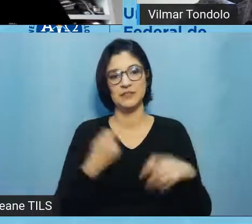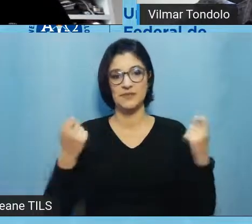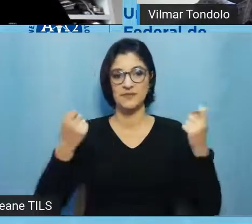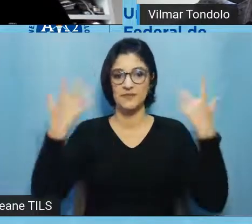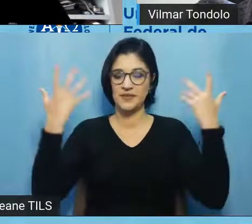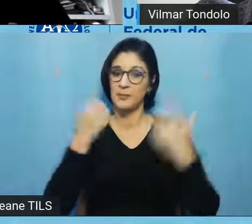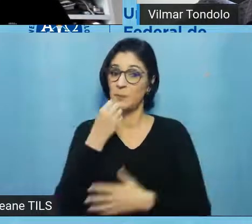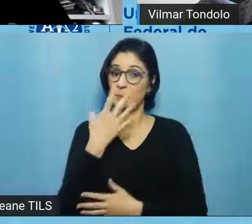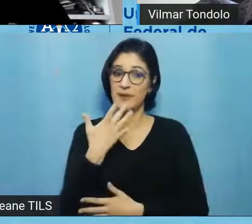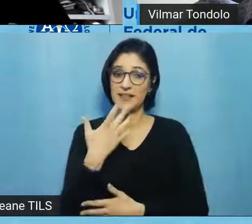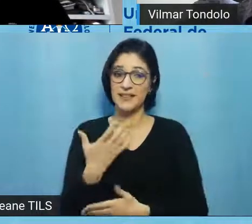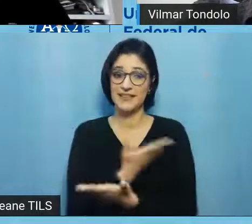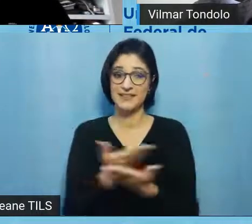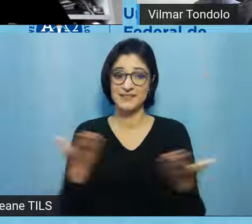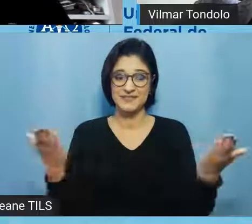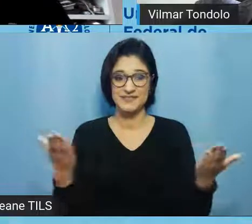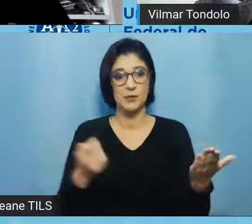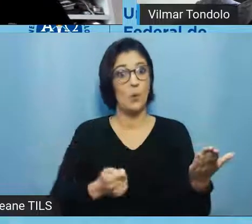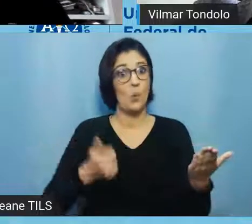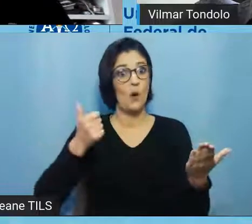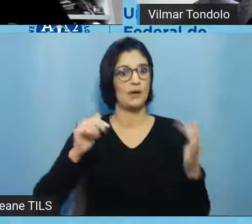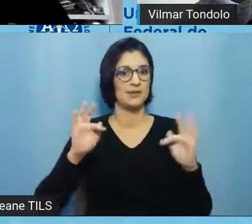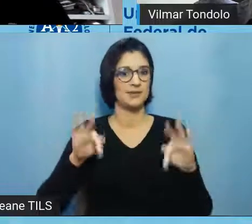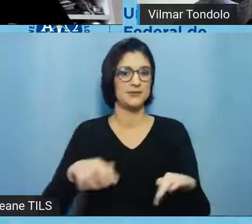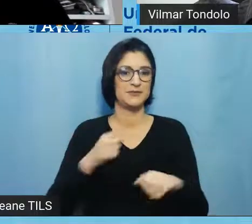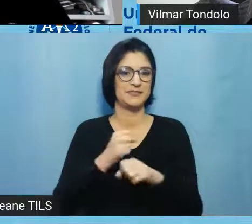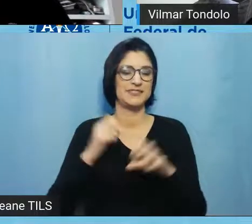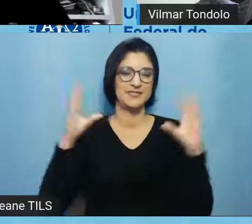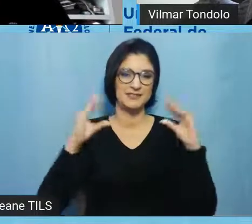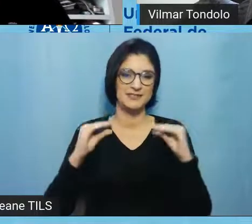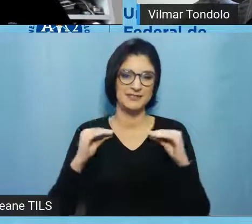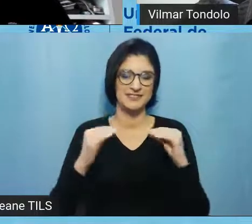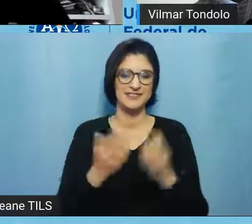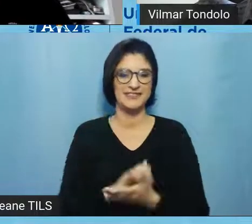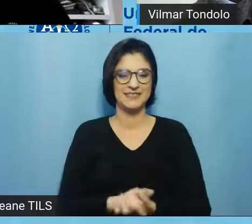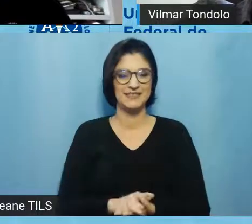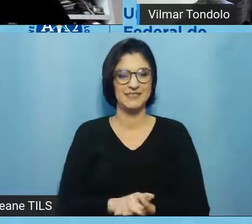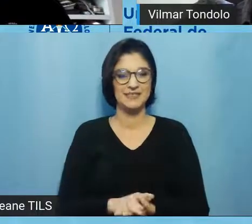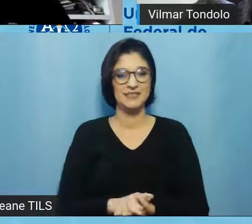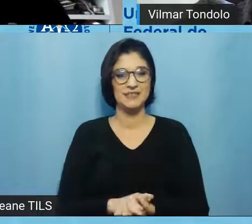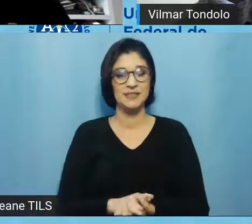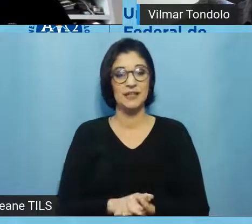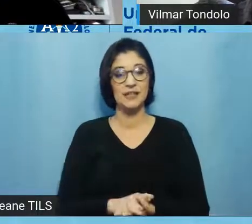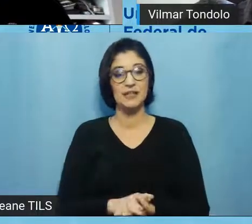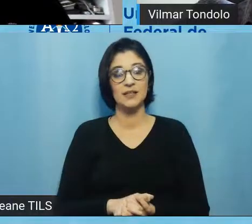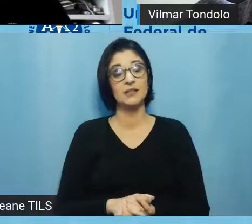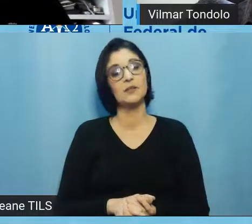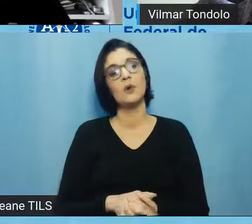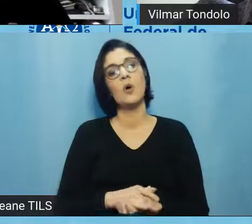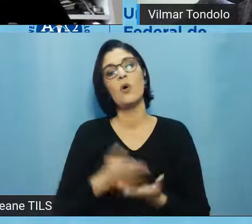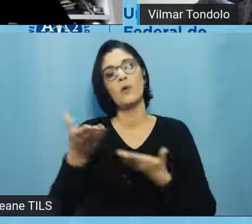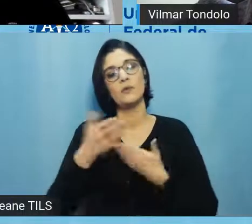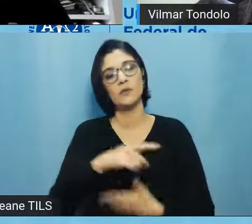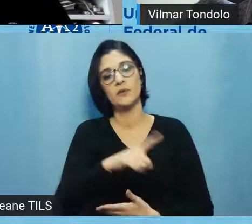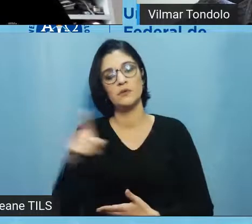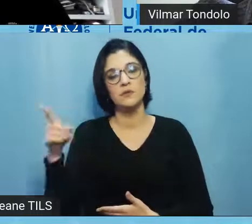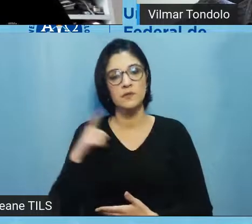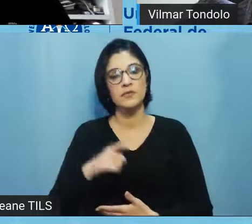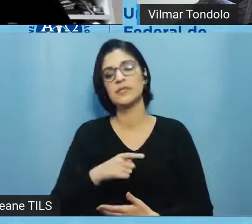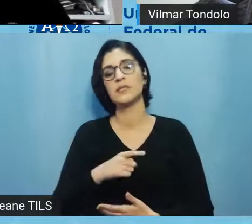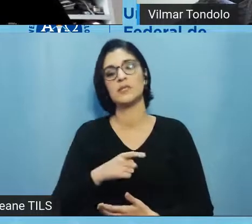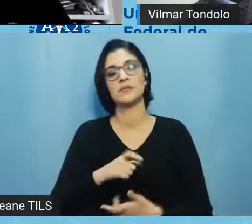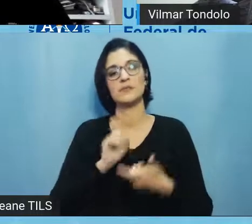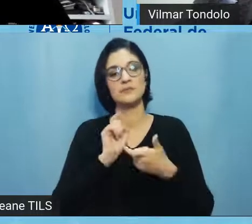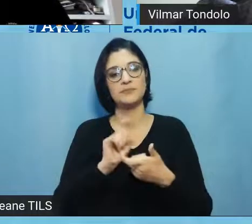quase princípio de noite, né, e convidar todos que sigam, nos sigam nas nossas redes sociais, né, e participem dos próximos eventos